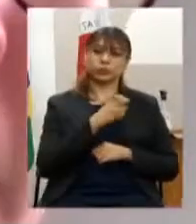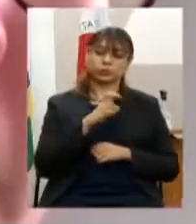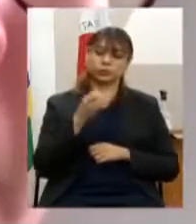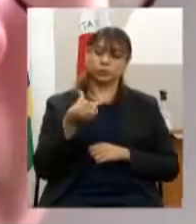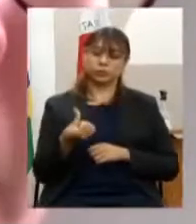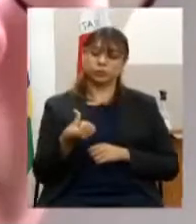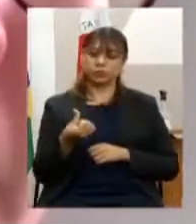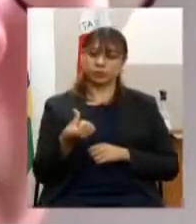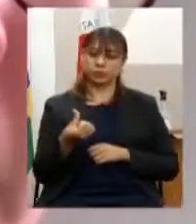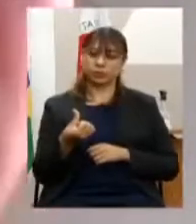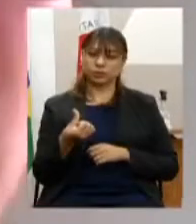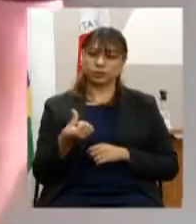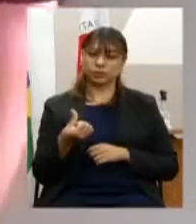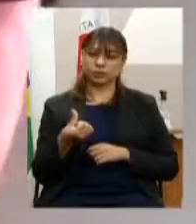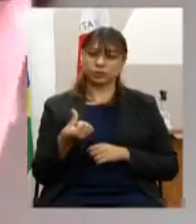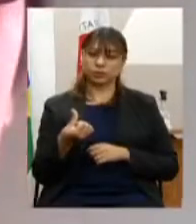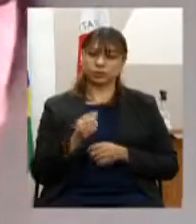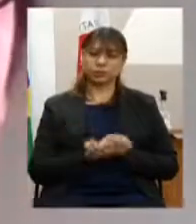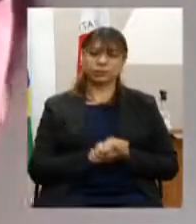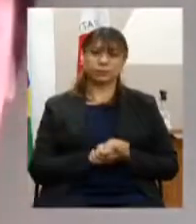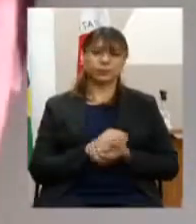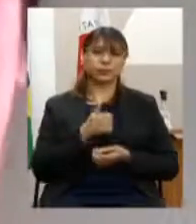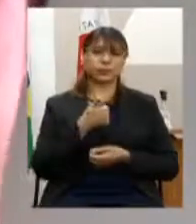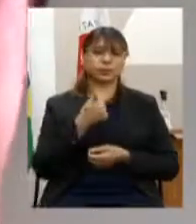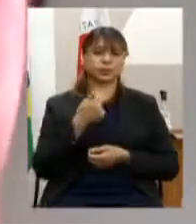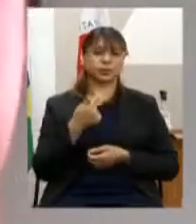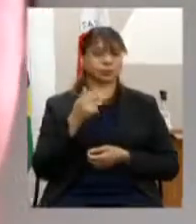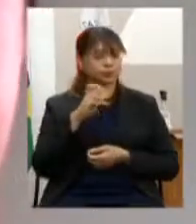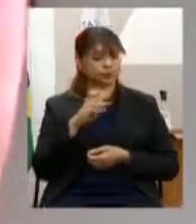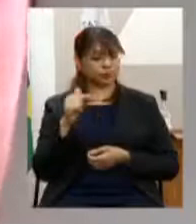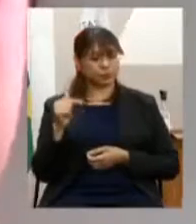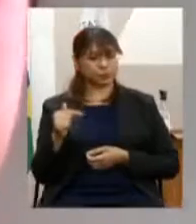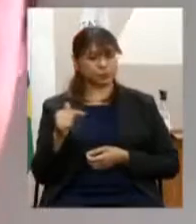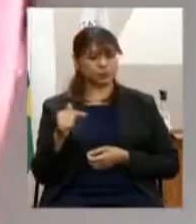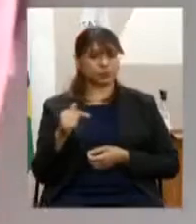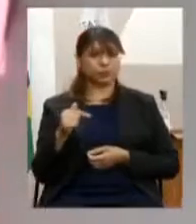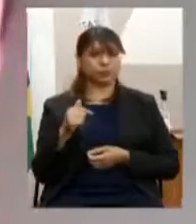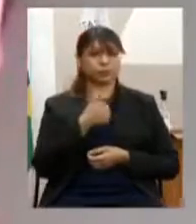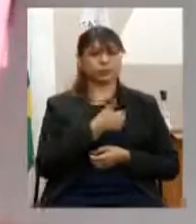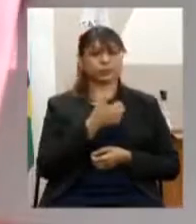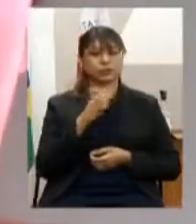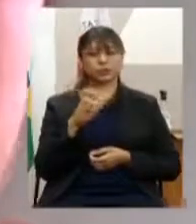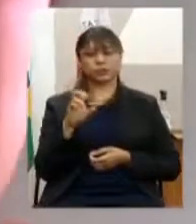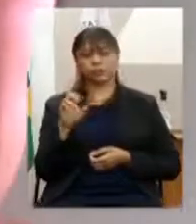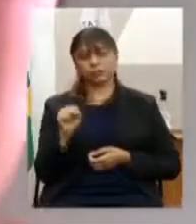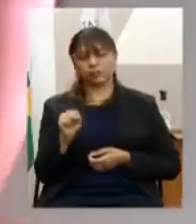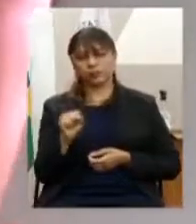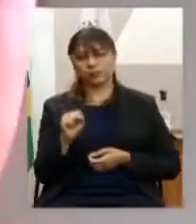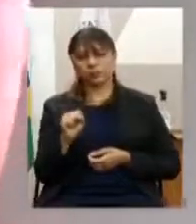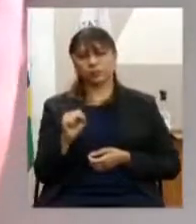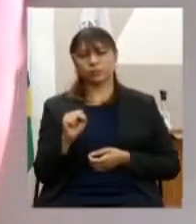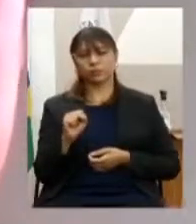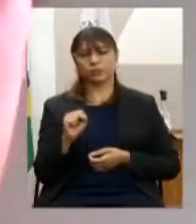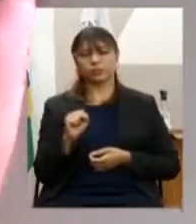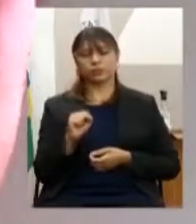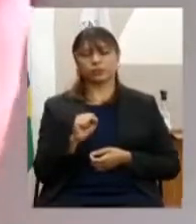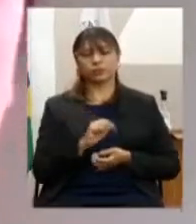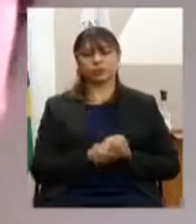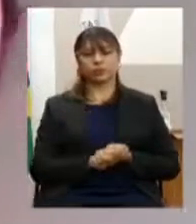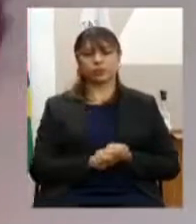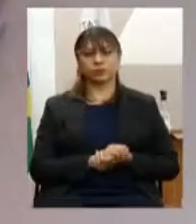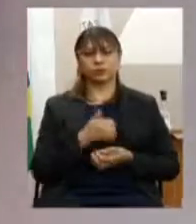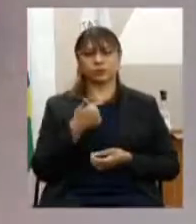farmacêutica 157 políticas estadual de atenção hospitalar 158 atenção secundária terceira saúde